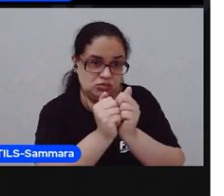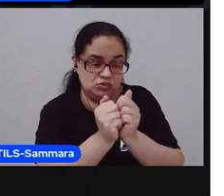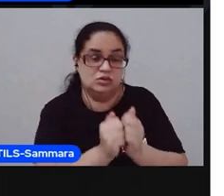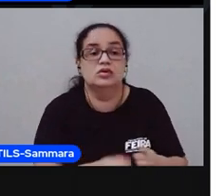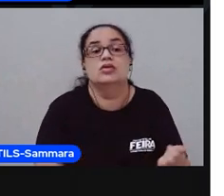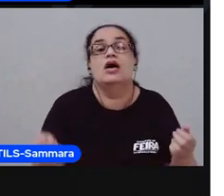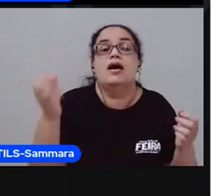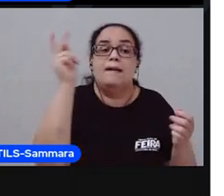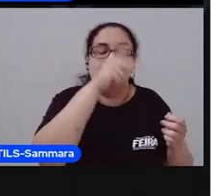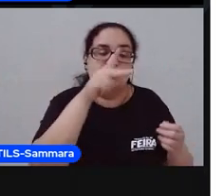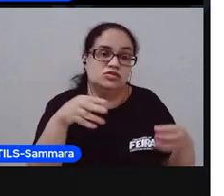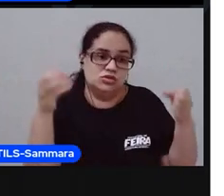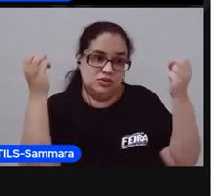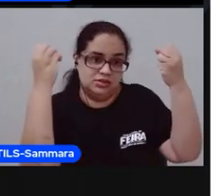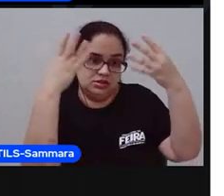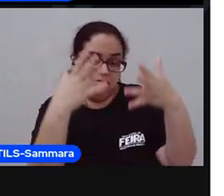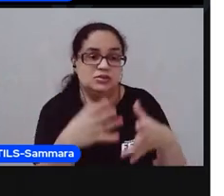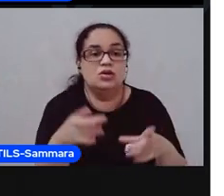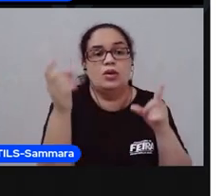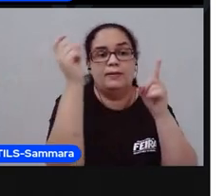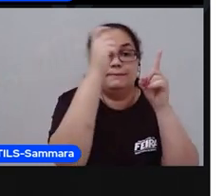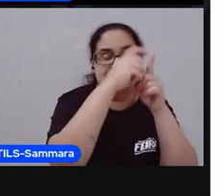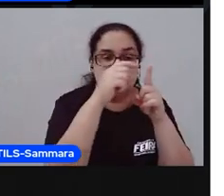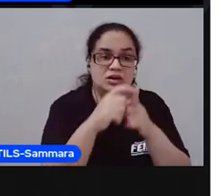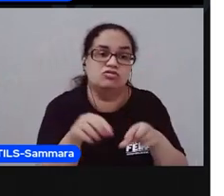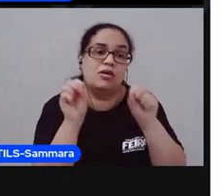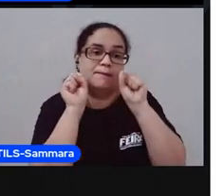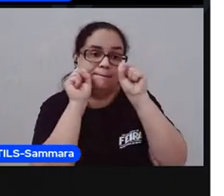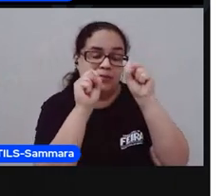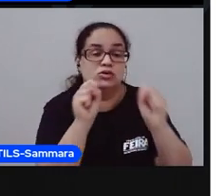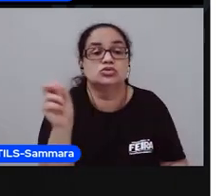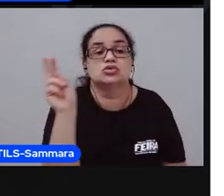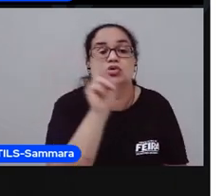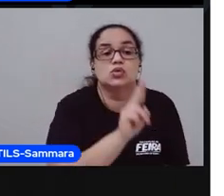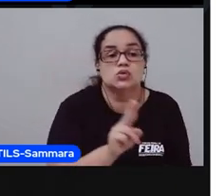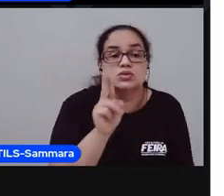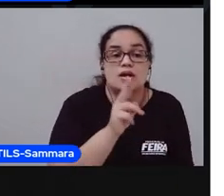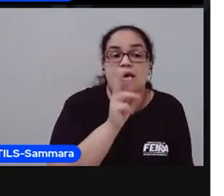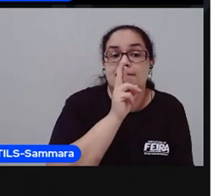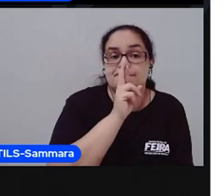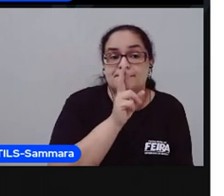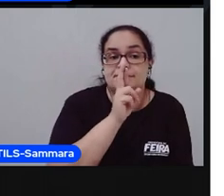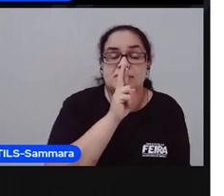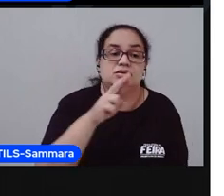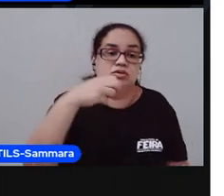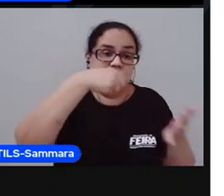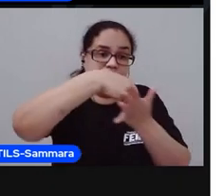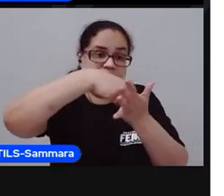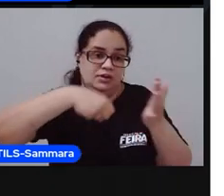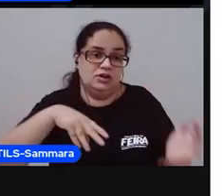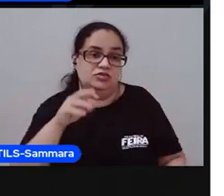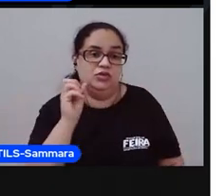explicar, vou estar falando algumas palavras que você pode usar para responder essa parte da tarefa. Tá?